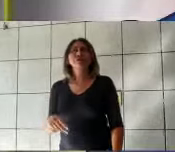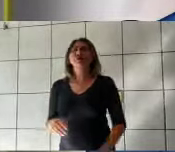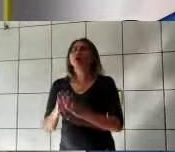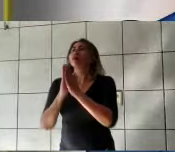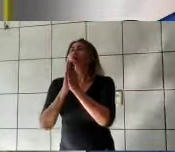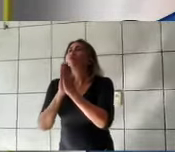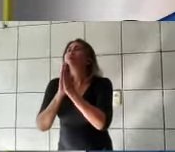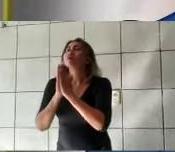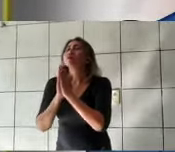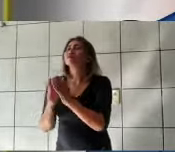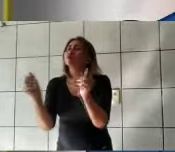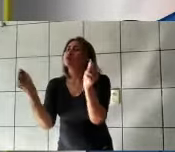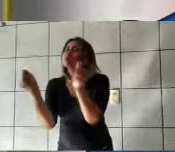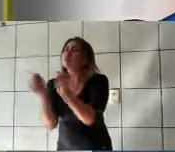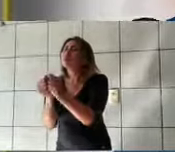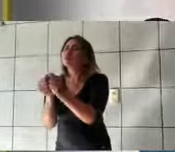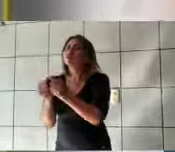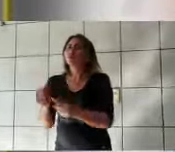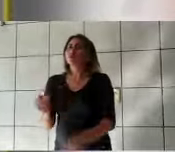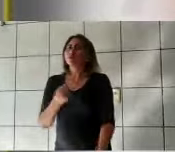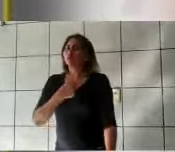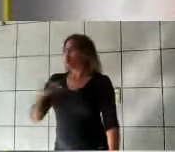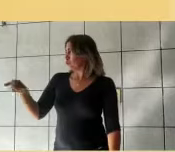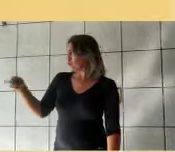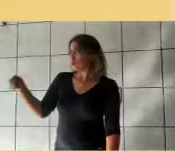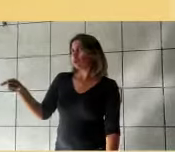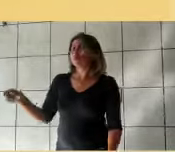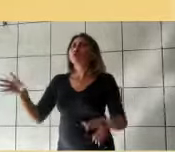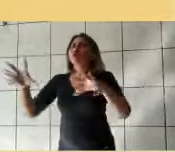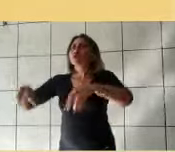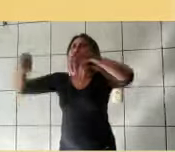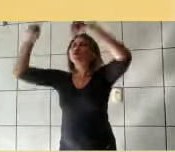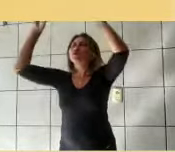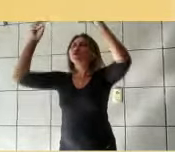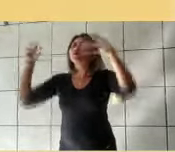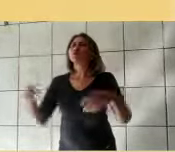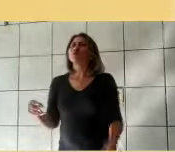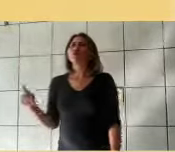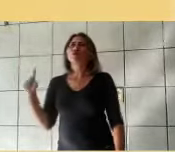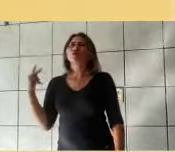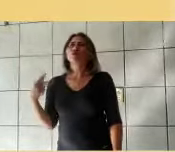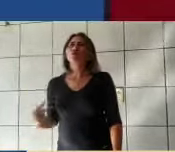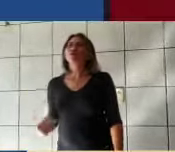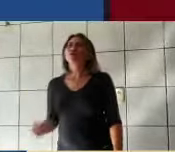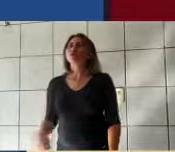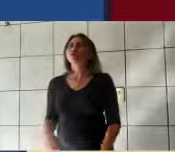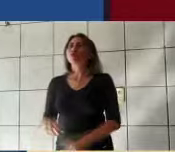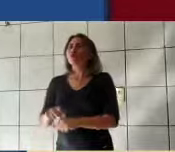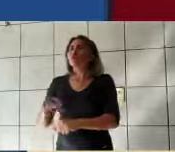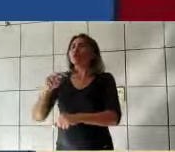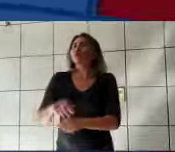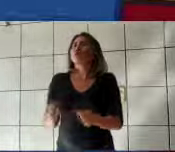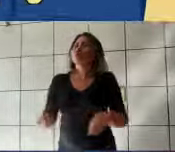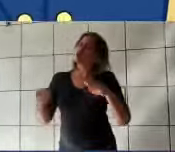Quando ele olhou em seus olhos, o príncipe sabia que era ela quem havia dançado com ele naquela noite. Ele segurou suas